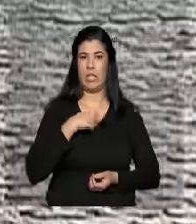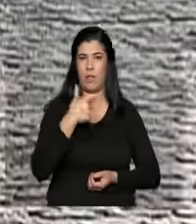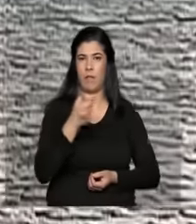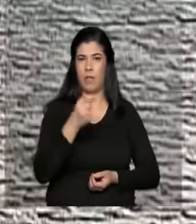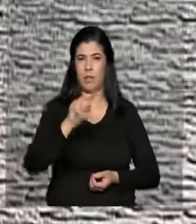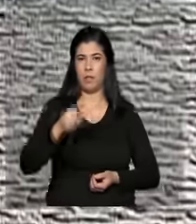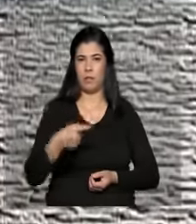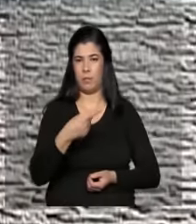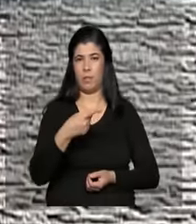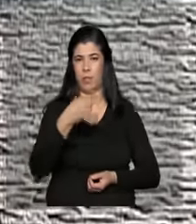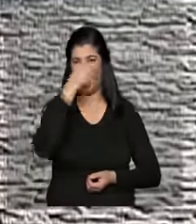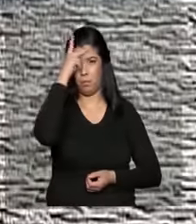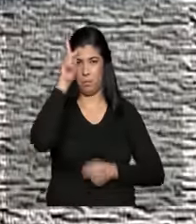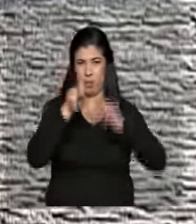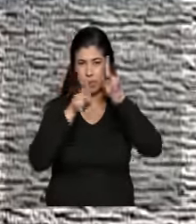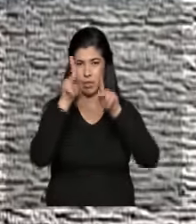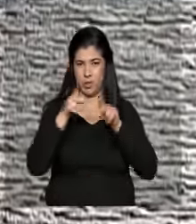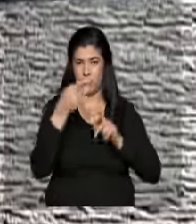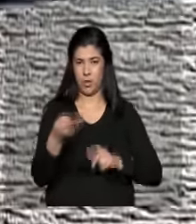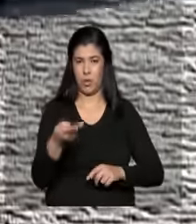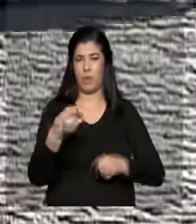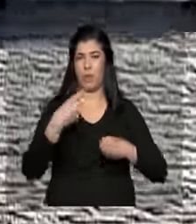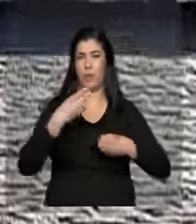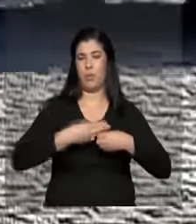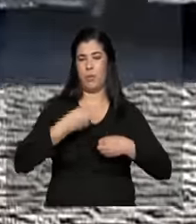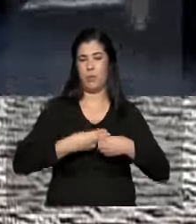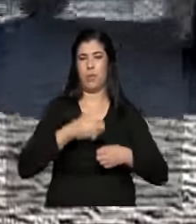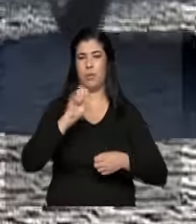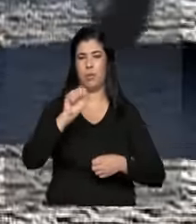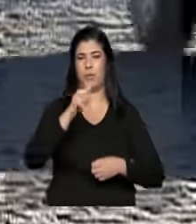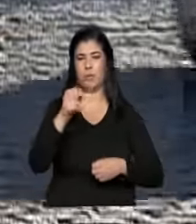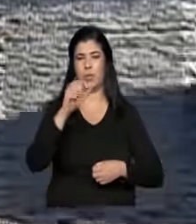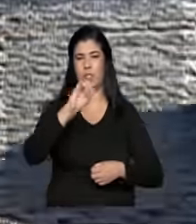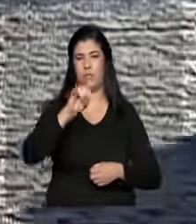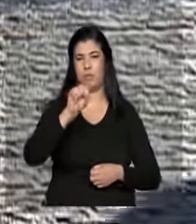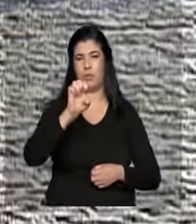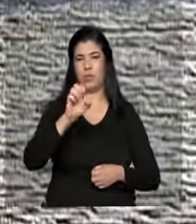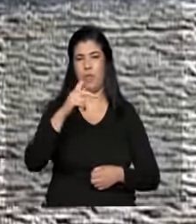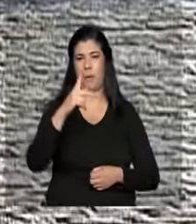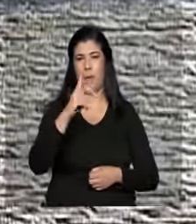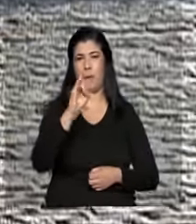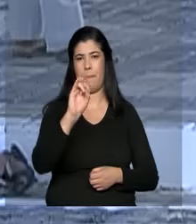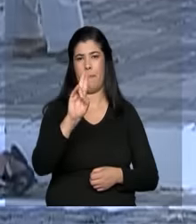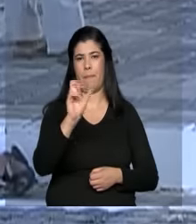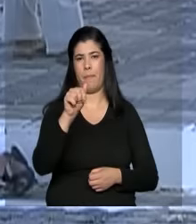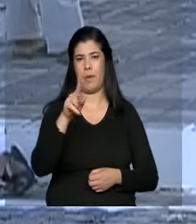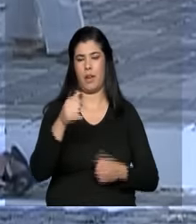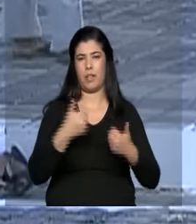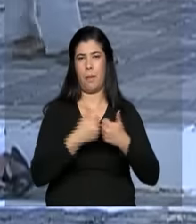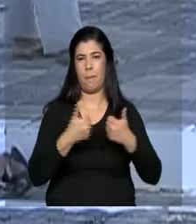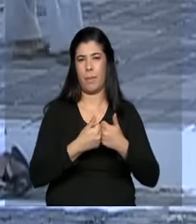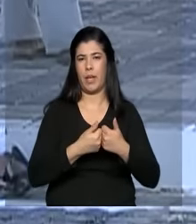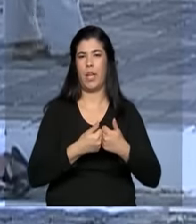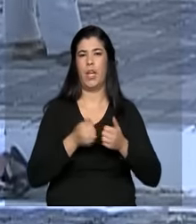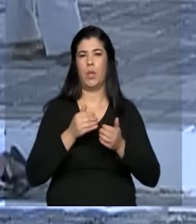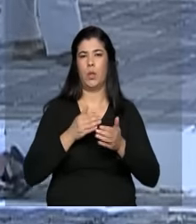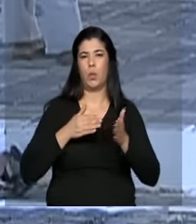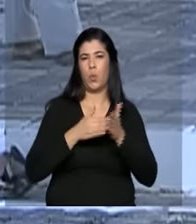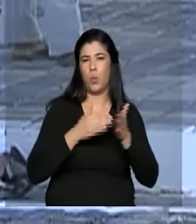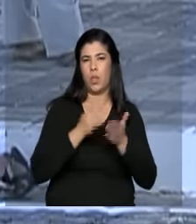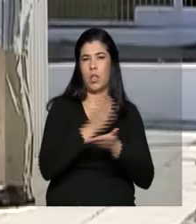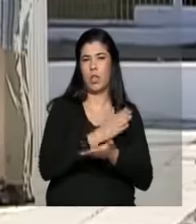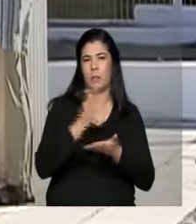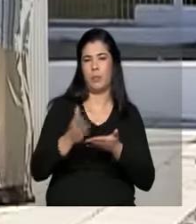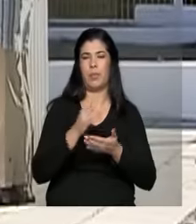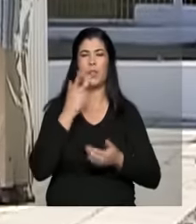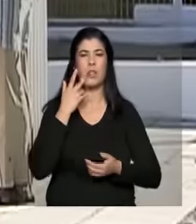habitantes, a pequena São José de Piranhas, no interior da Paraíba, perto da divisa com o Ceará, é castigada pelas frequentes